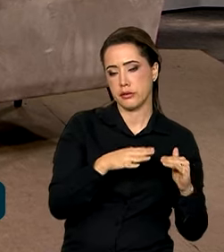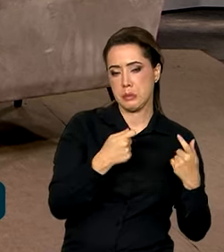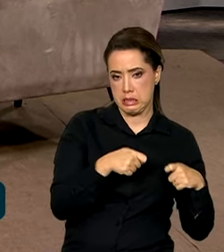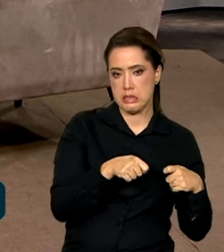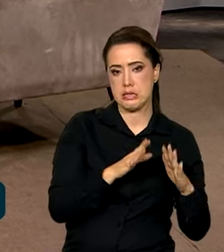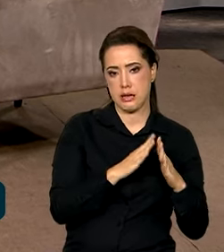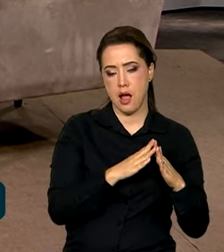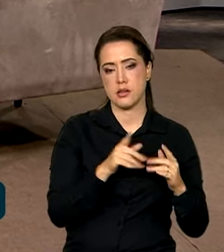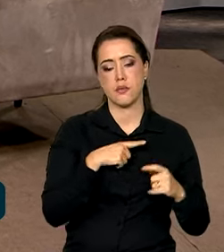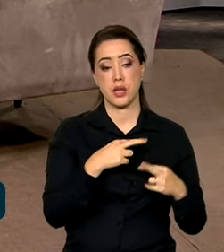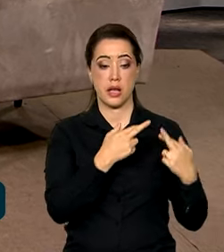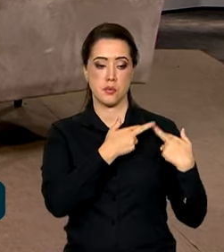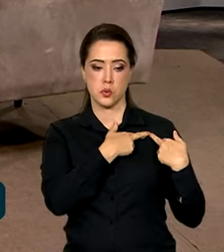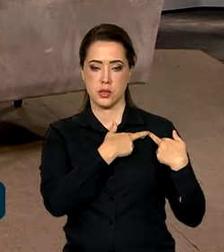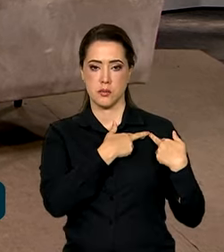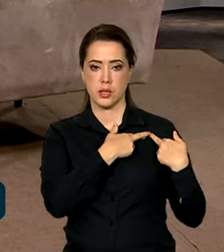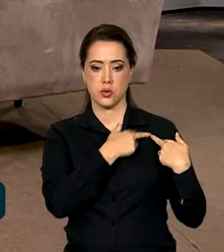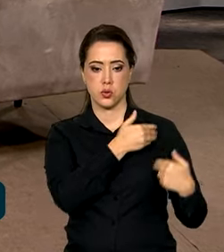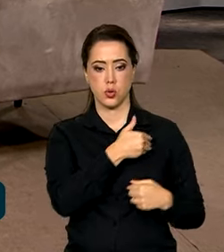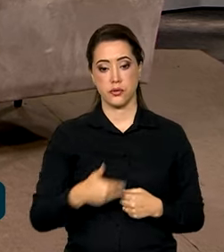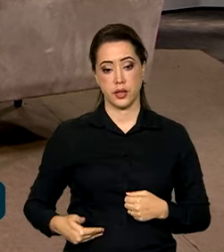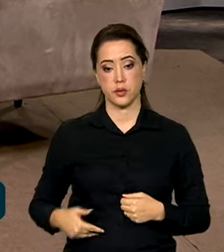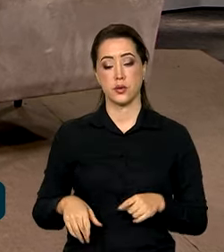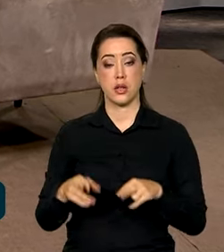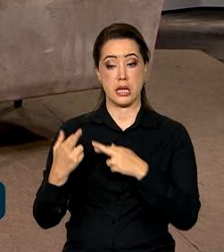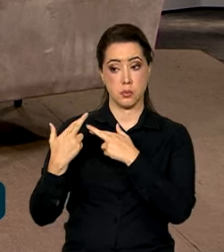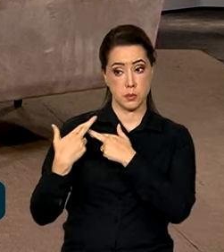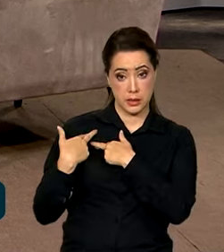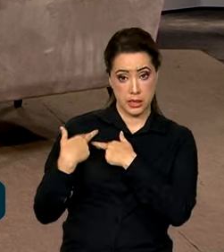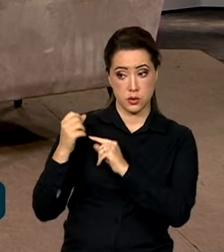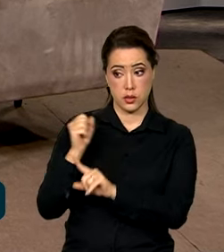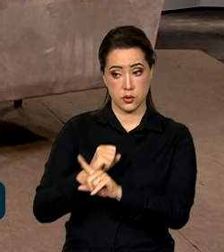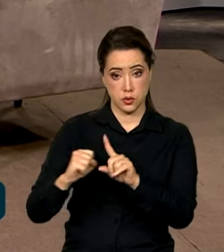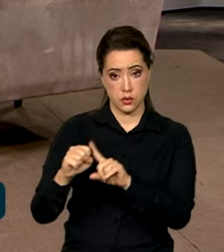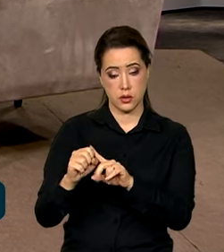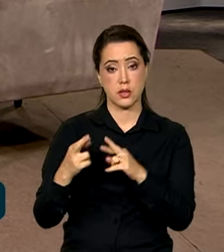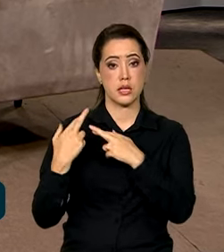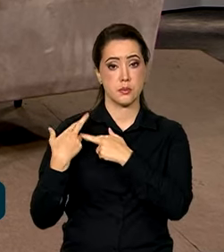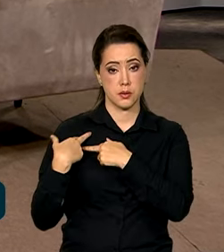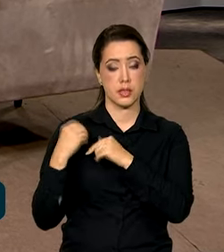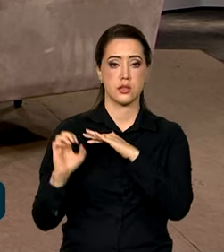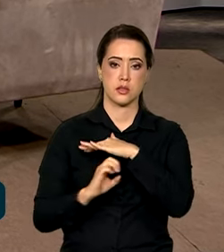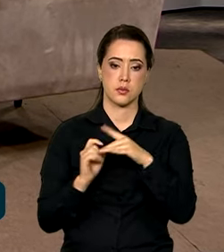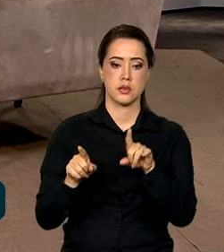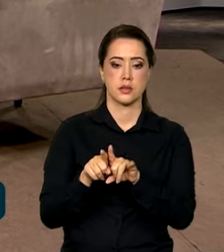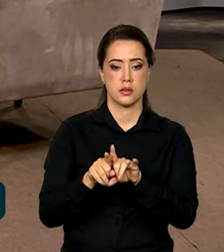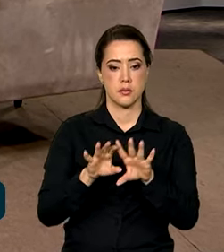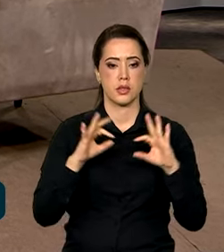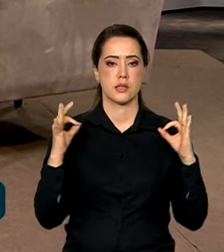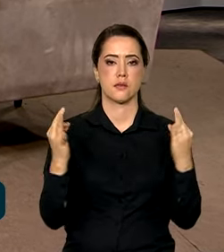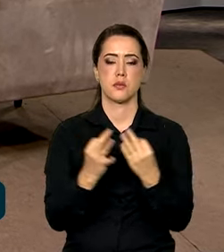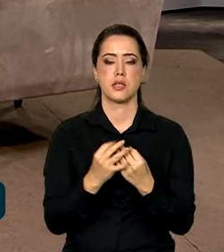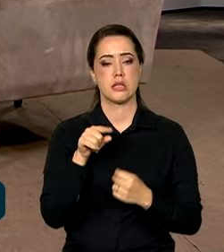seja a responsabilidade do Estado, poder público, da sociedade, das empresas e das famílias. E